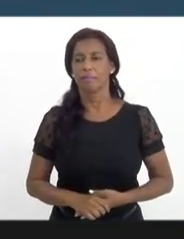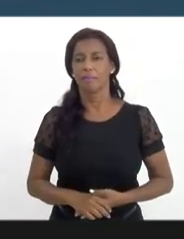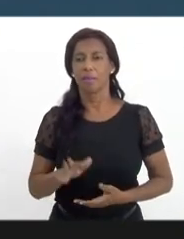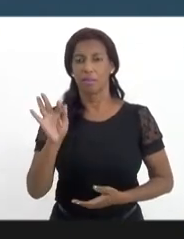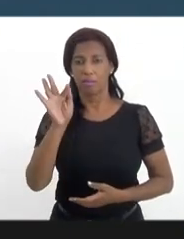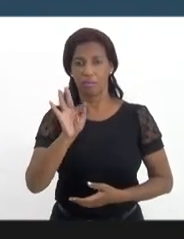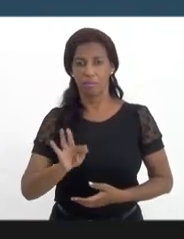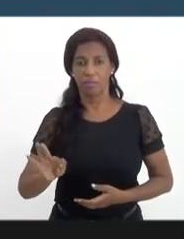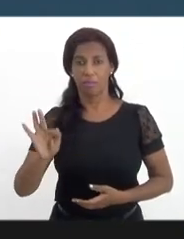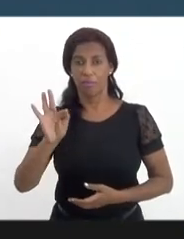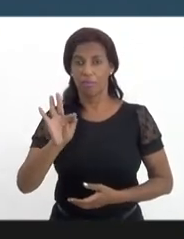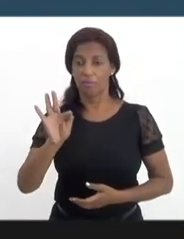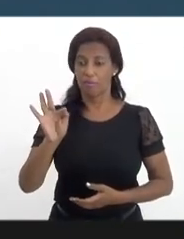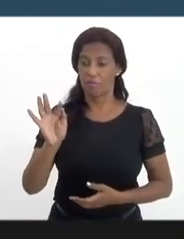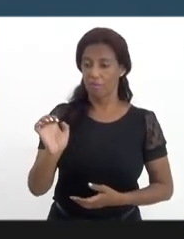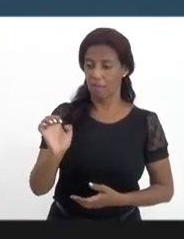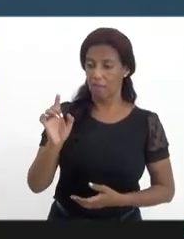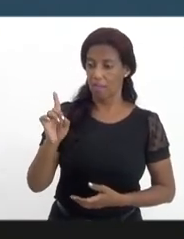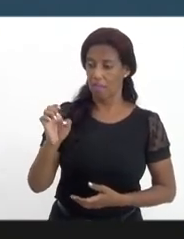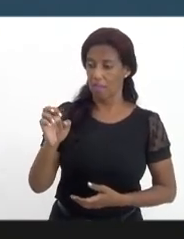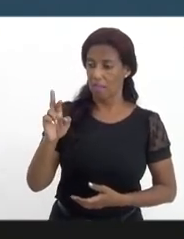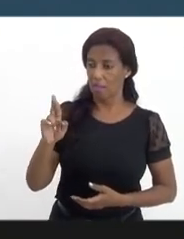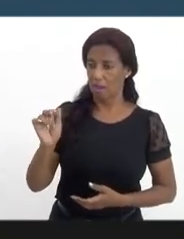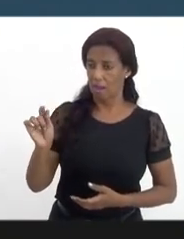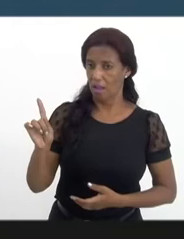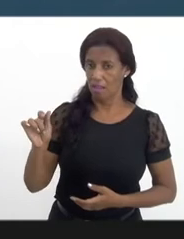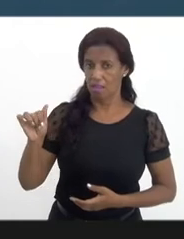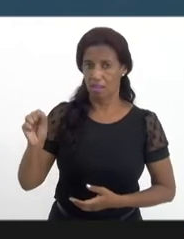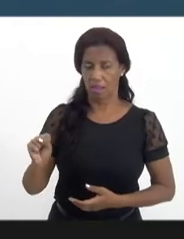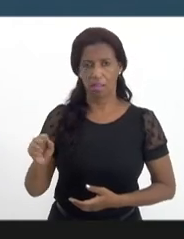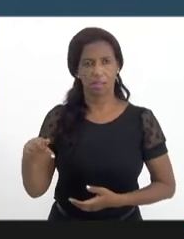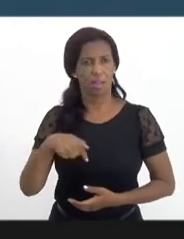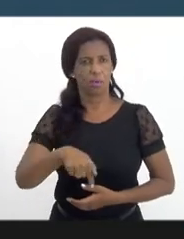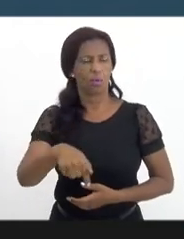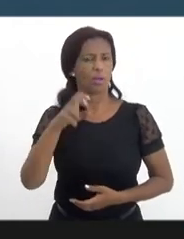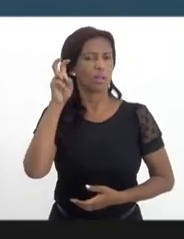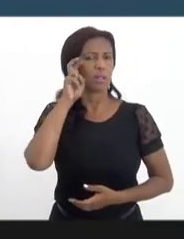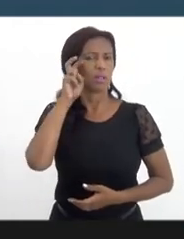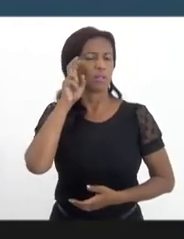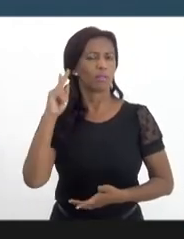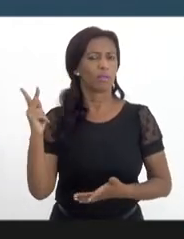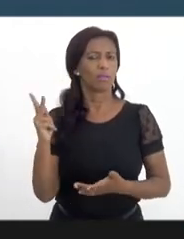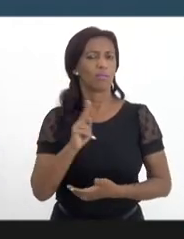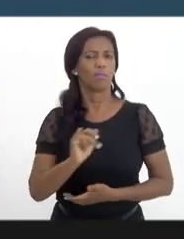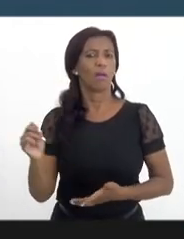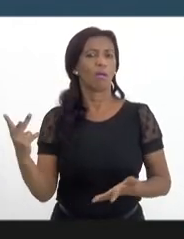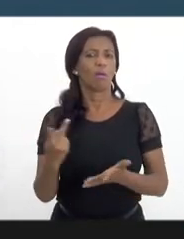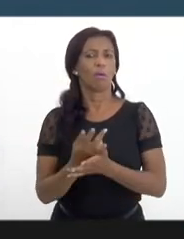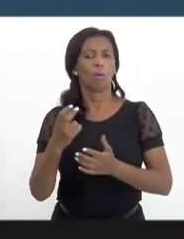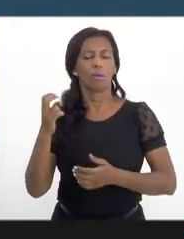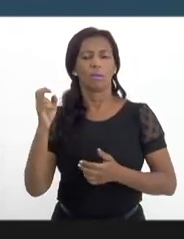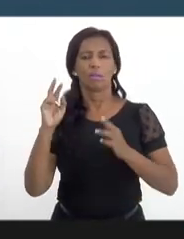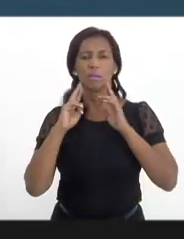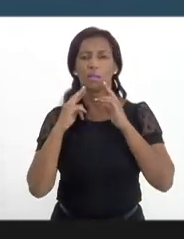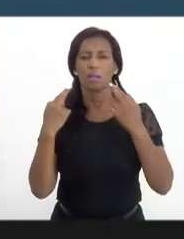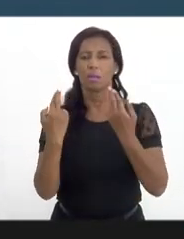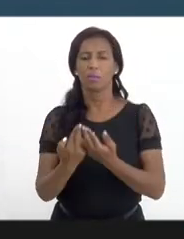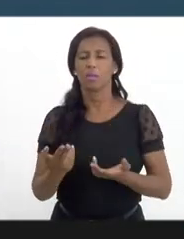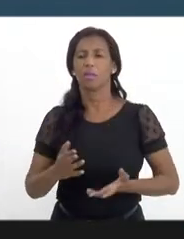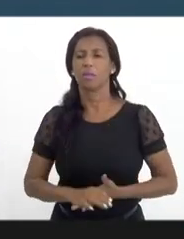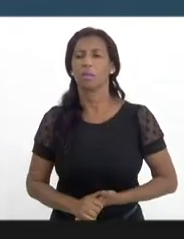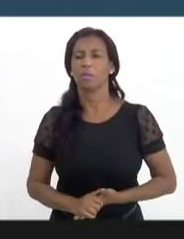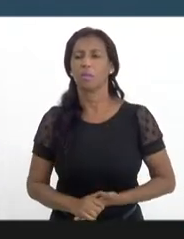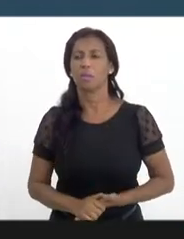federadas. Inclusive, agora, na quinta-feira, vamos ter uma reunião geral também com